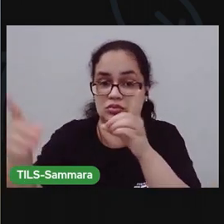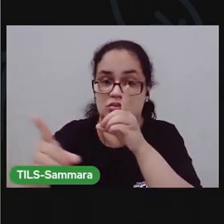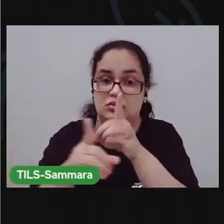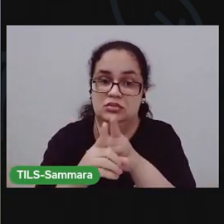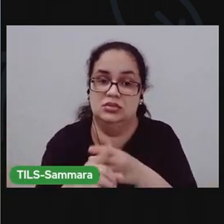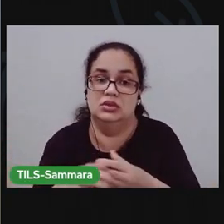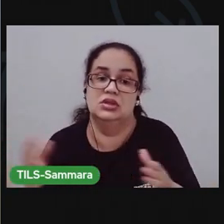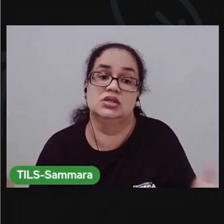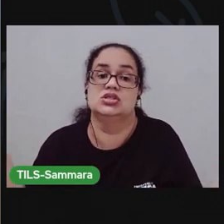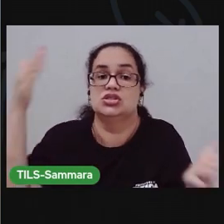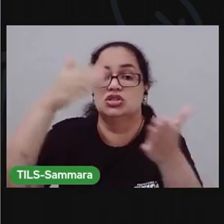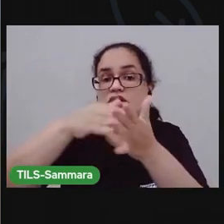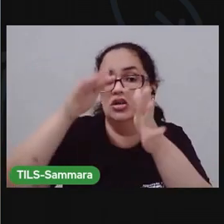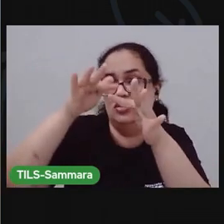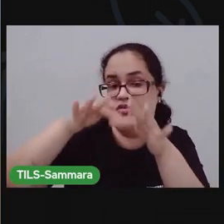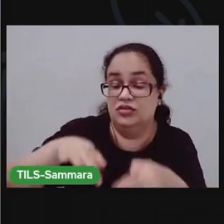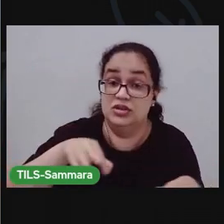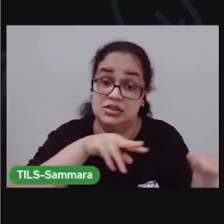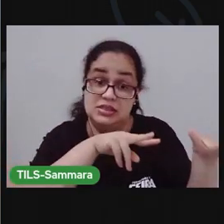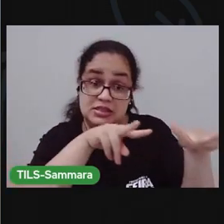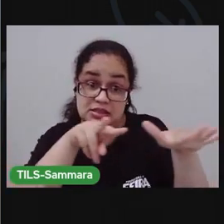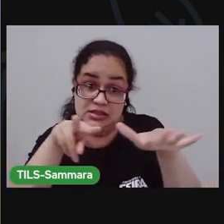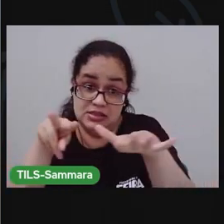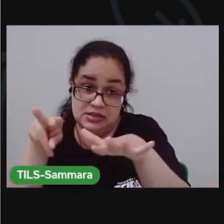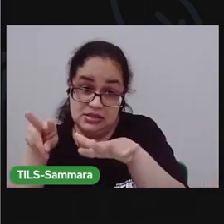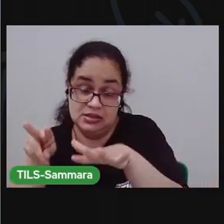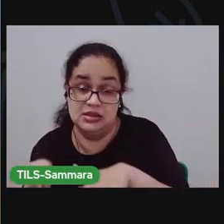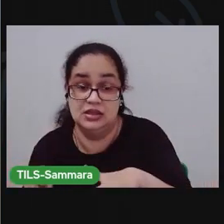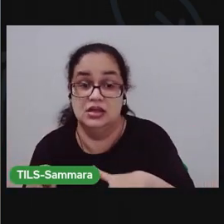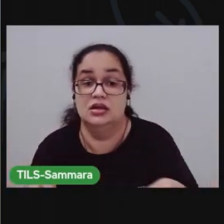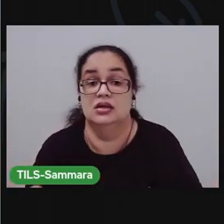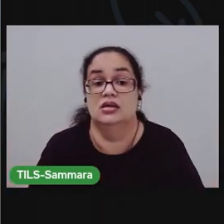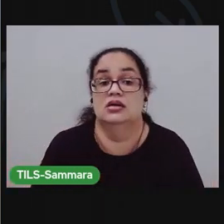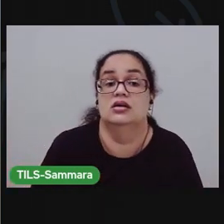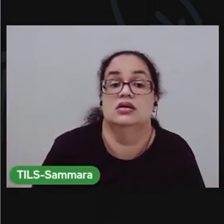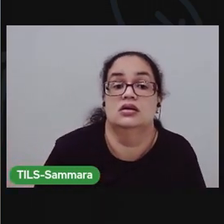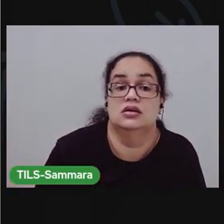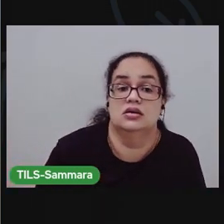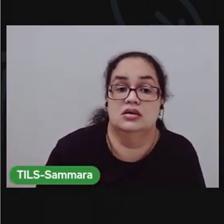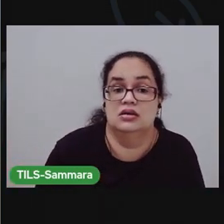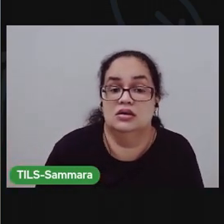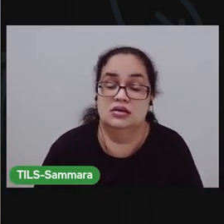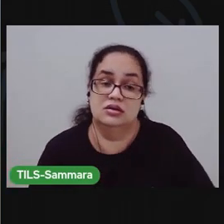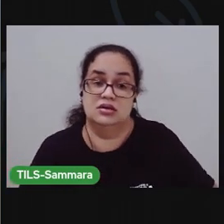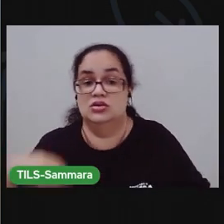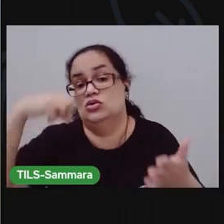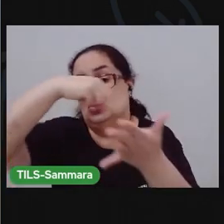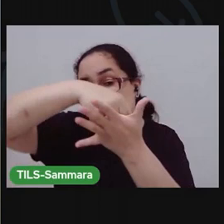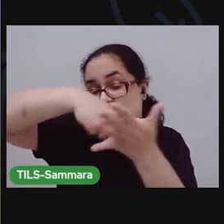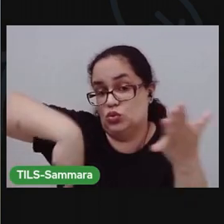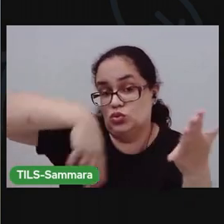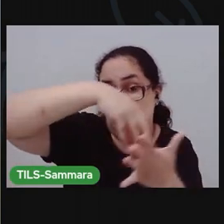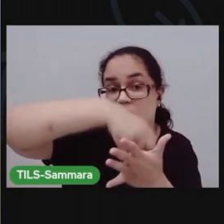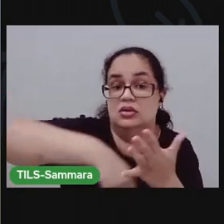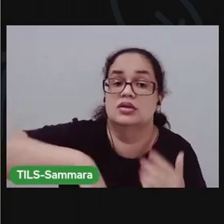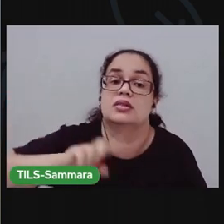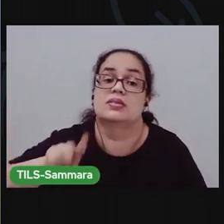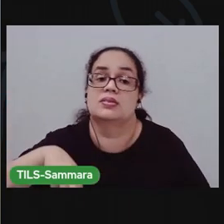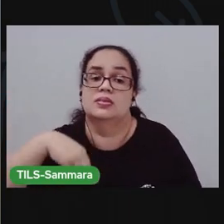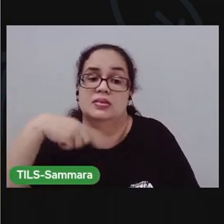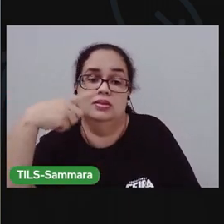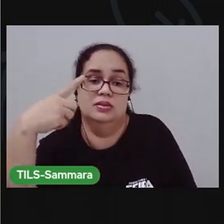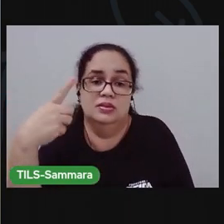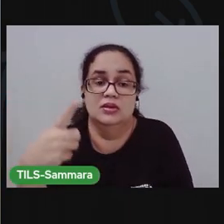Já chegamos no final da semana, né? Então, você vai ter atividade ainda amanhã. E depois vai ter um